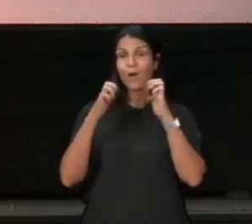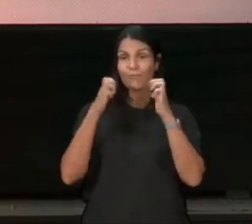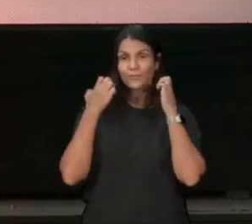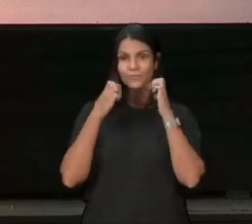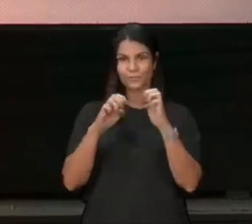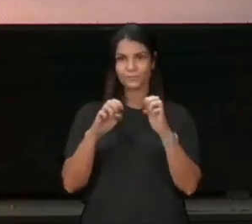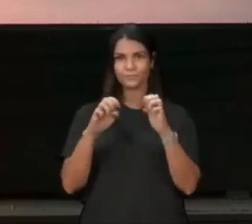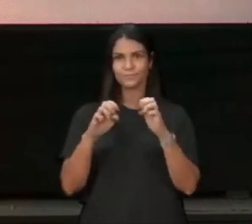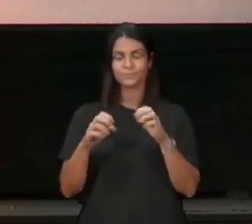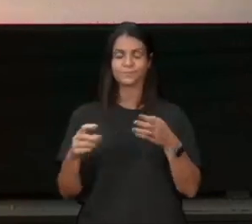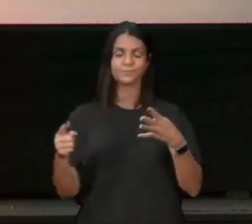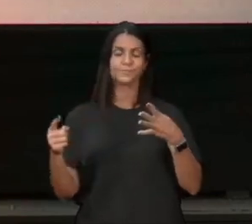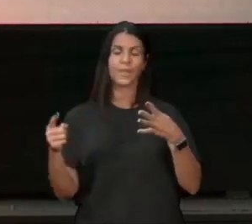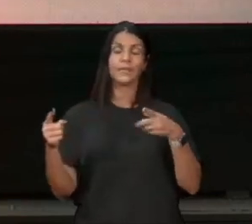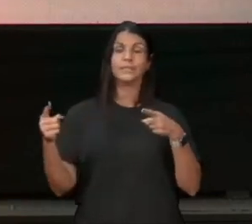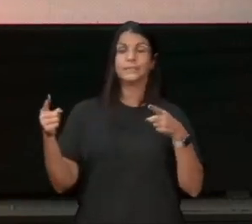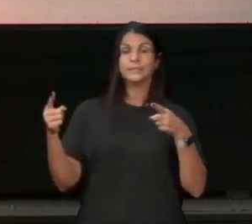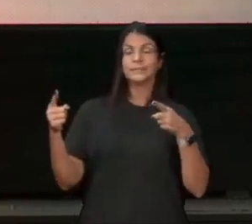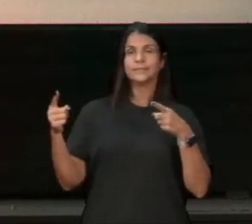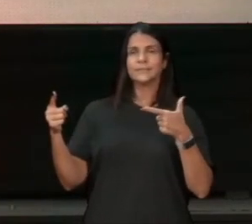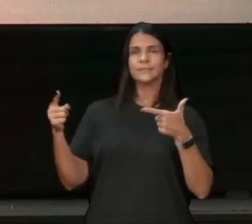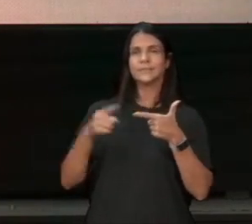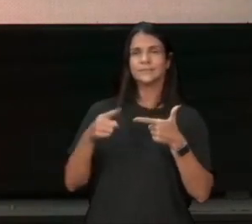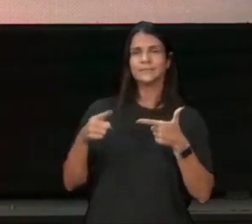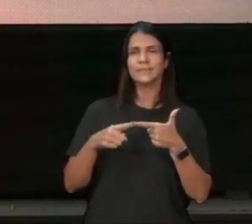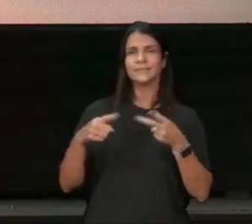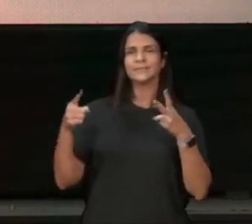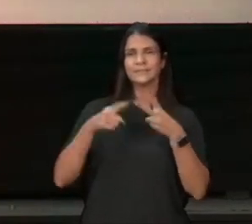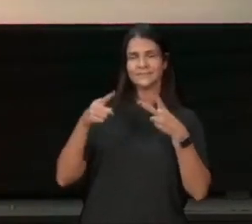segundo lugar, por que devemos imitar este homem?